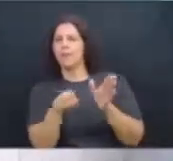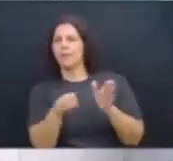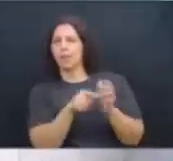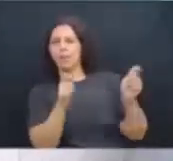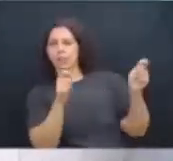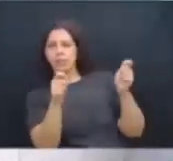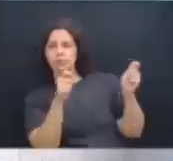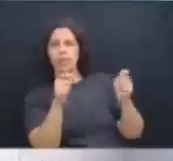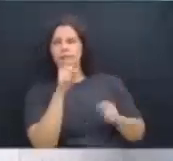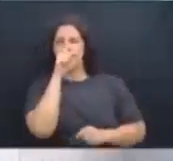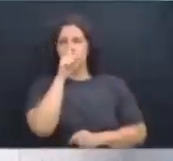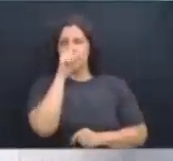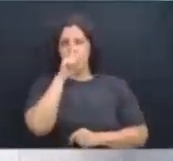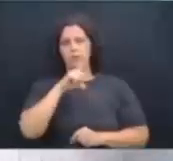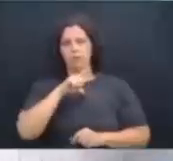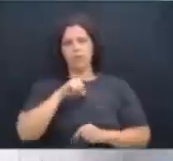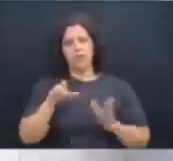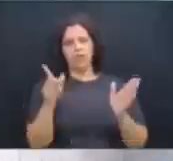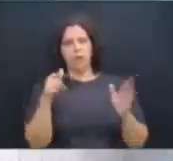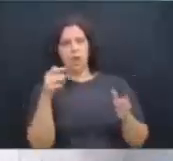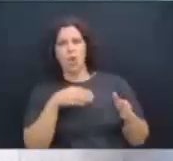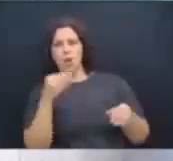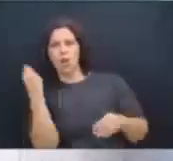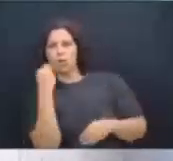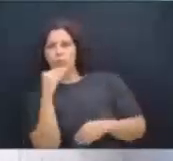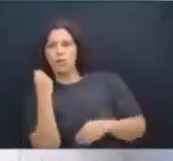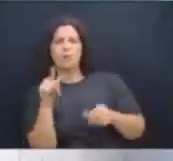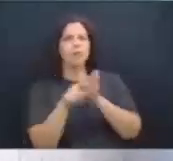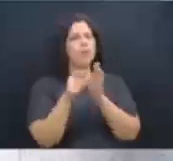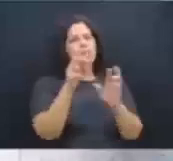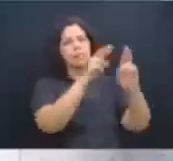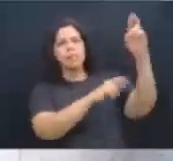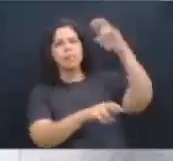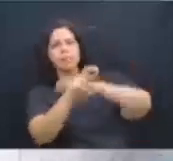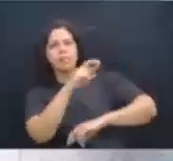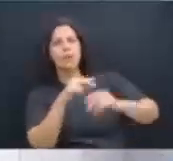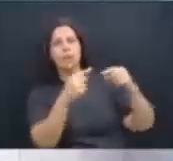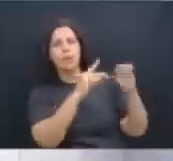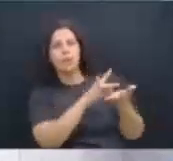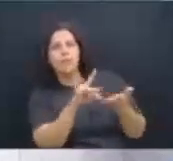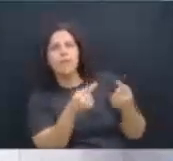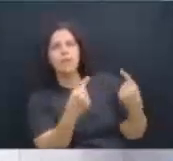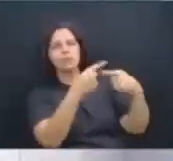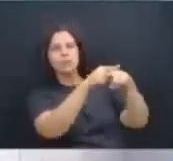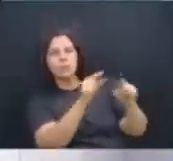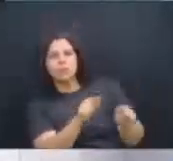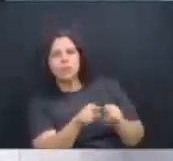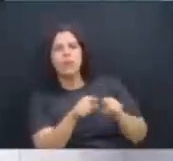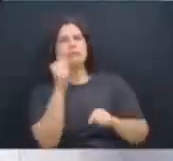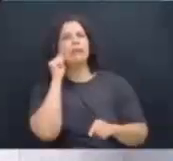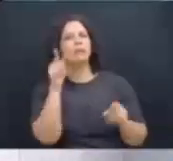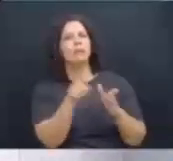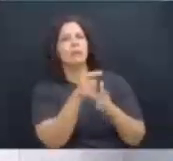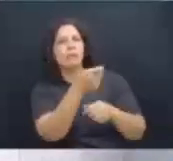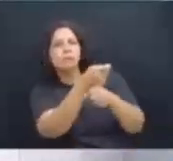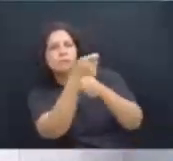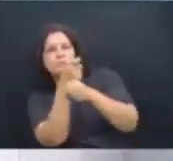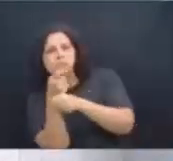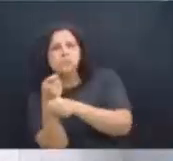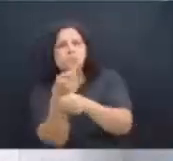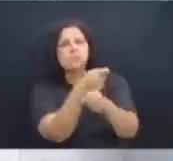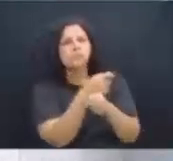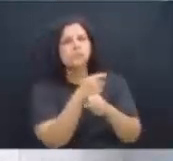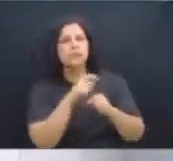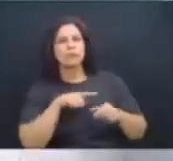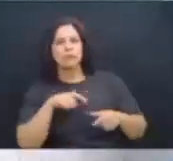perigoso, que gosta de investigar os seus adversários, que anda com maleta israelita,